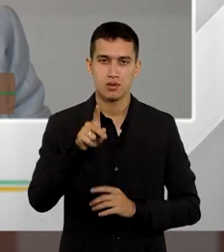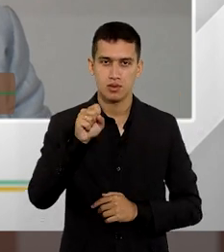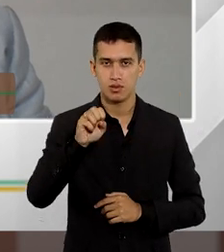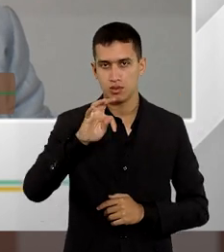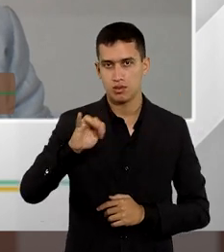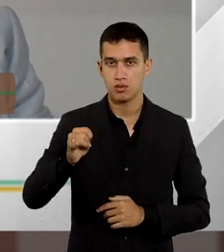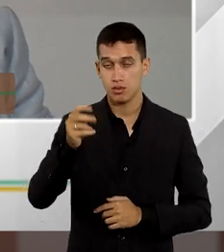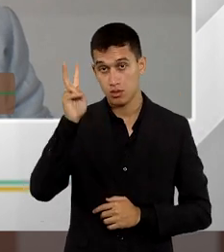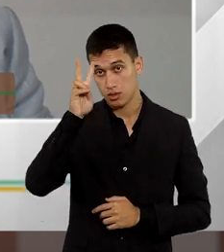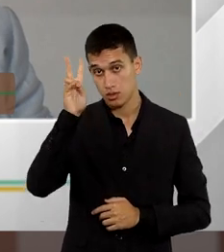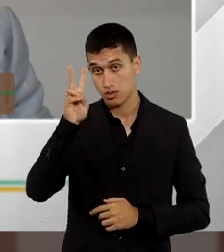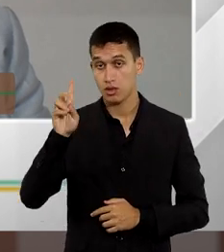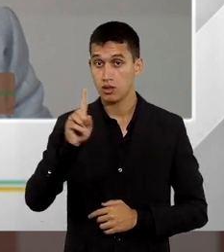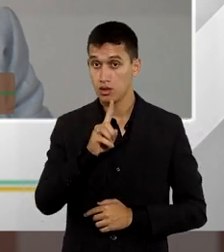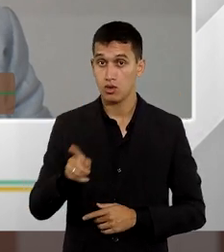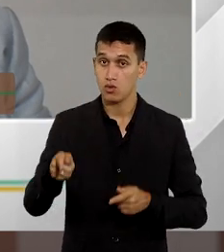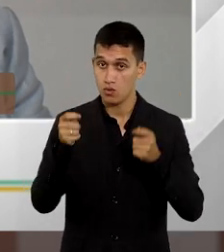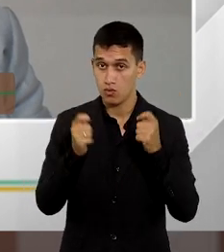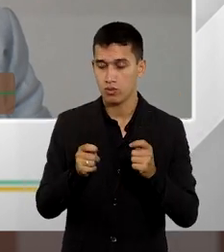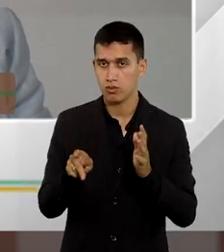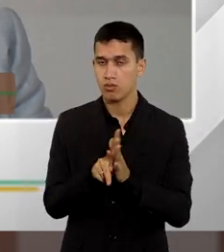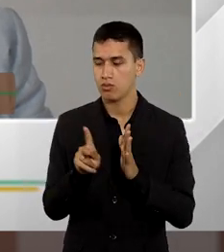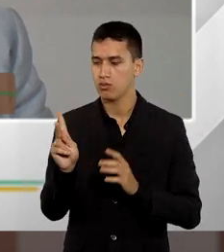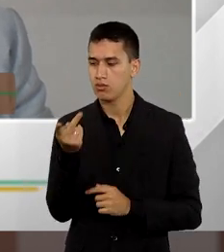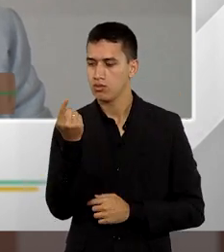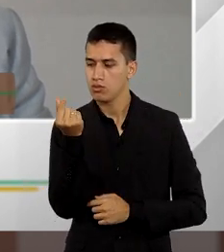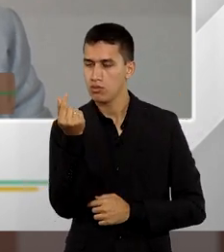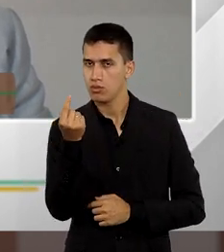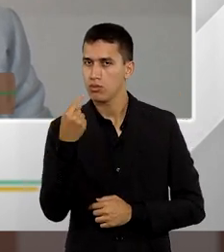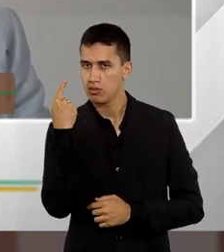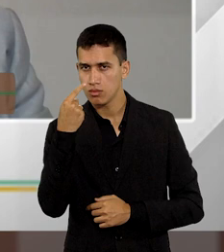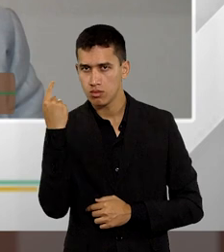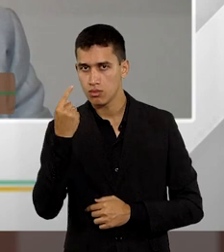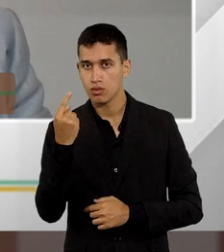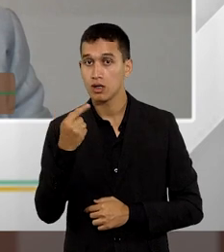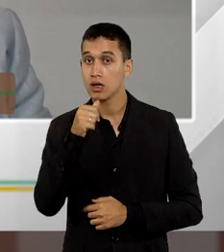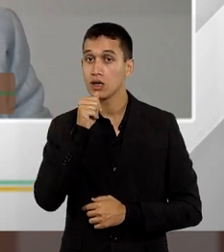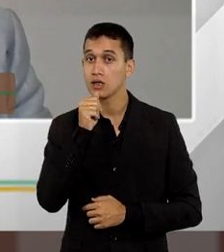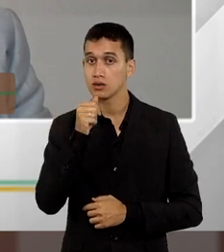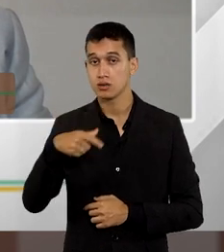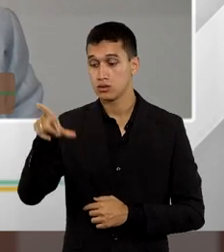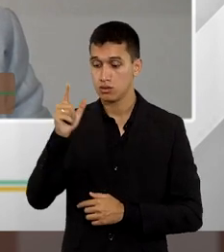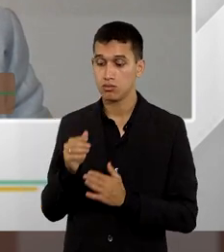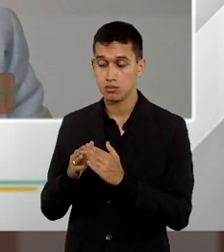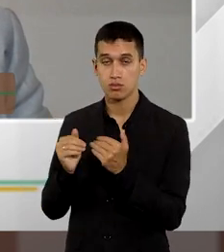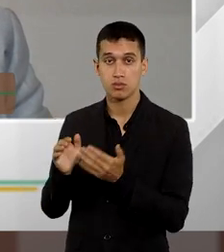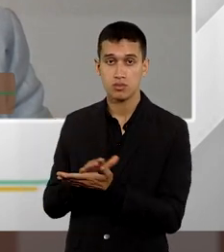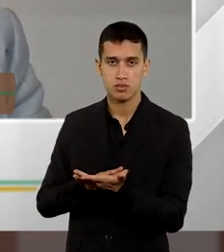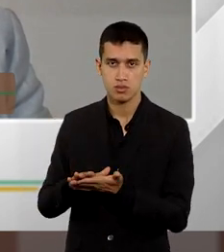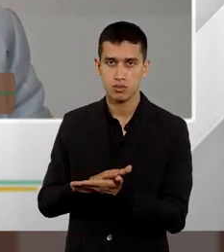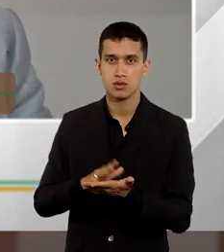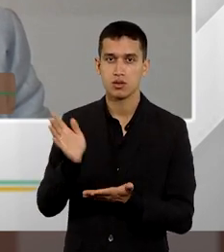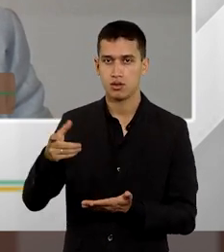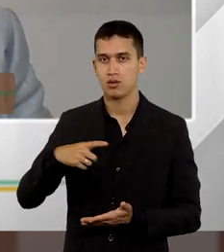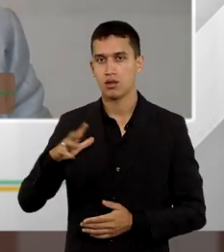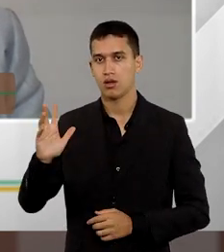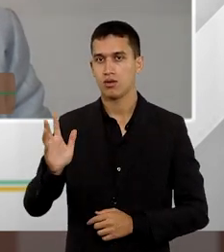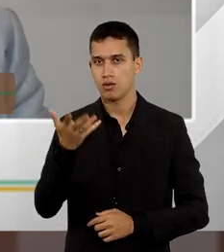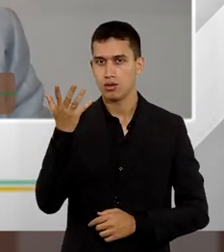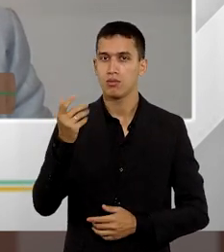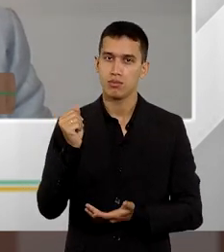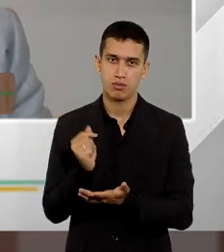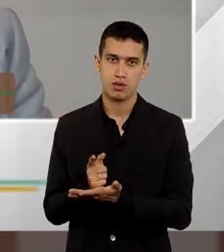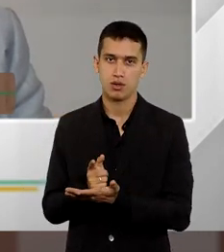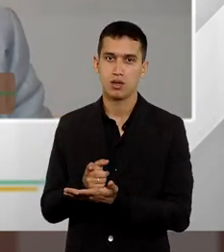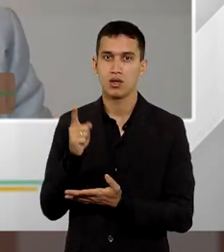a não ocorrência de preclusão quanto à fixação dos honorários e dos advocatícios, ainda que não tenha sido requerido no começo da execução e já tenha ocorrido o pagamento do ofício